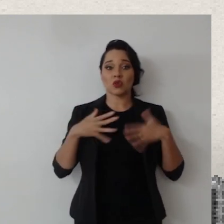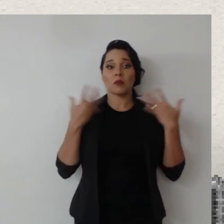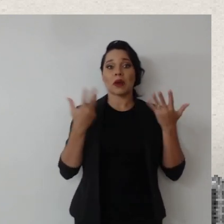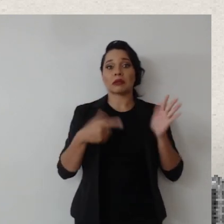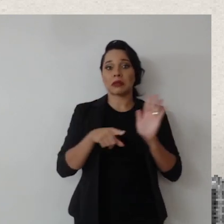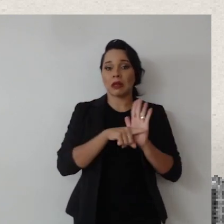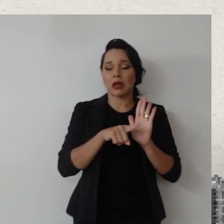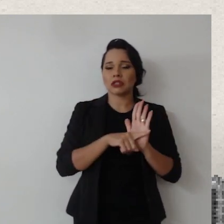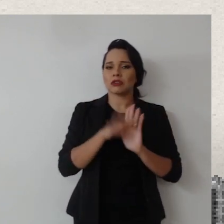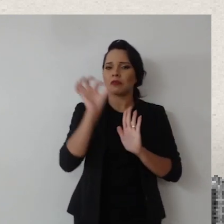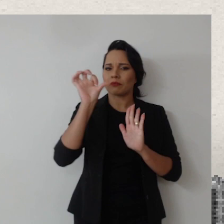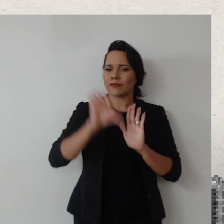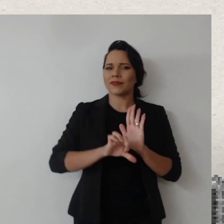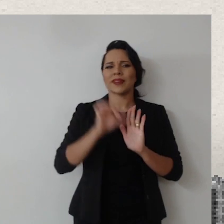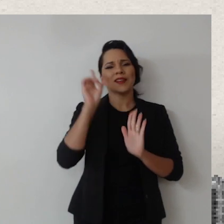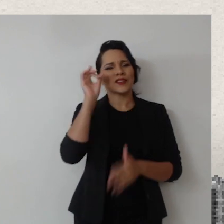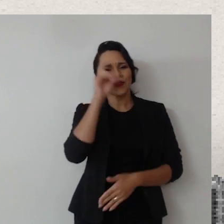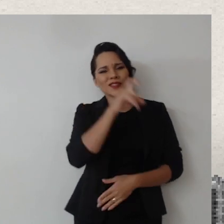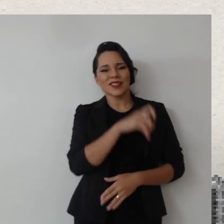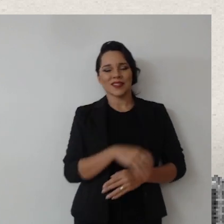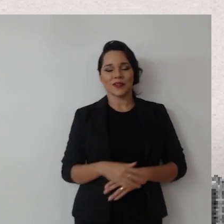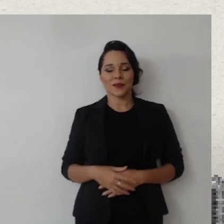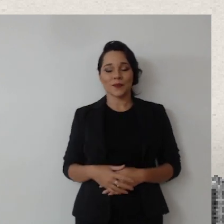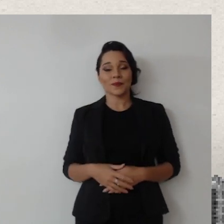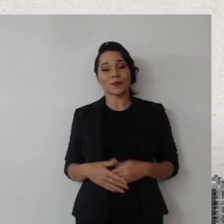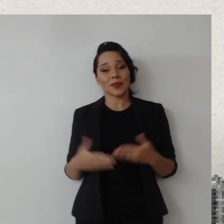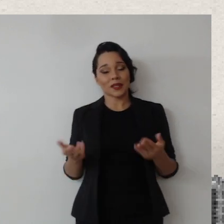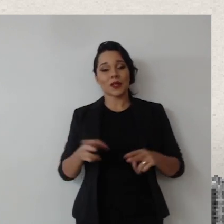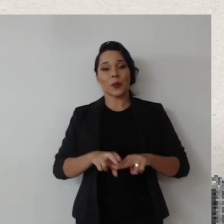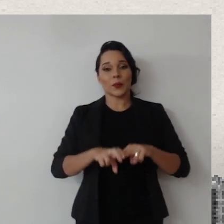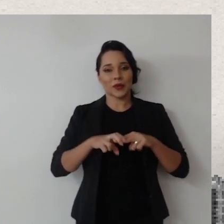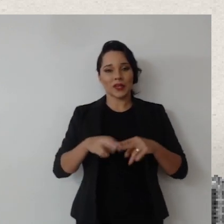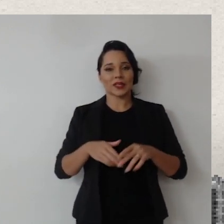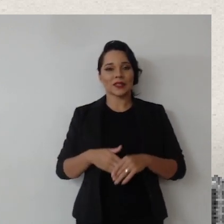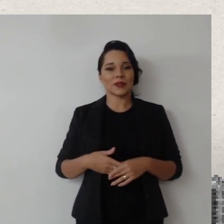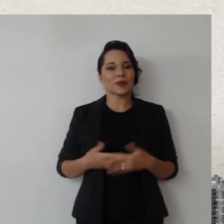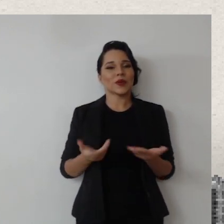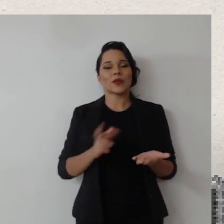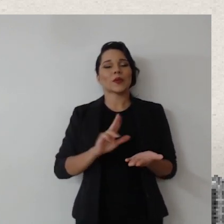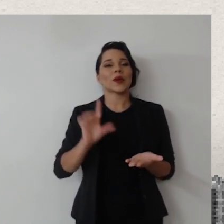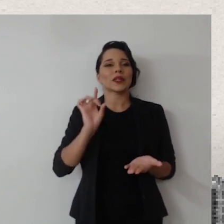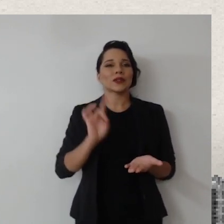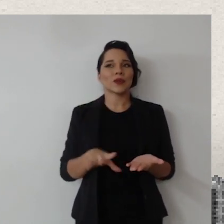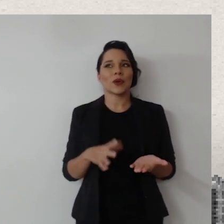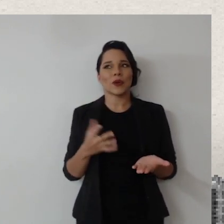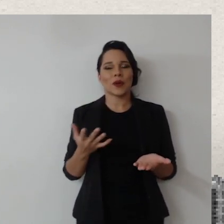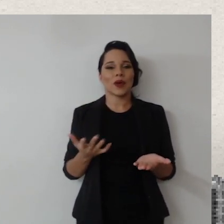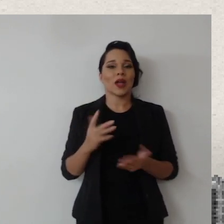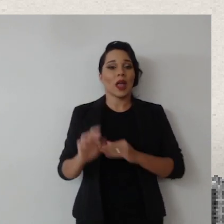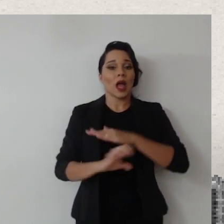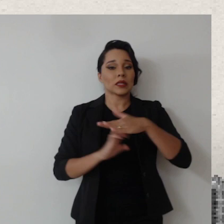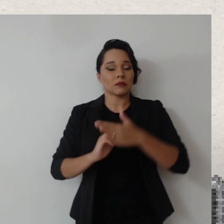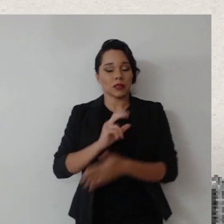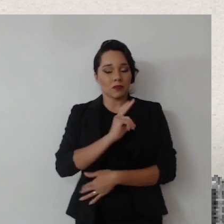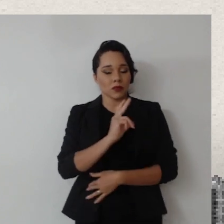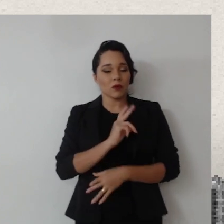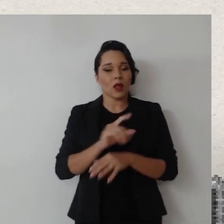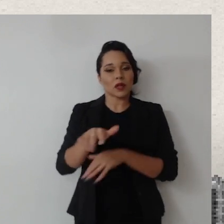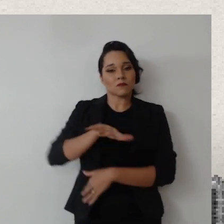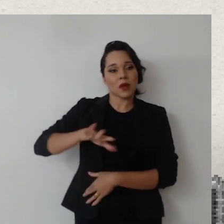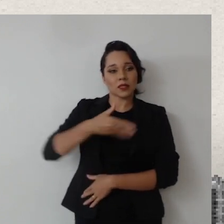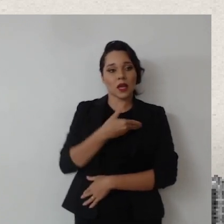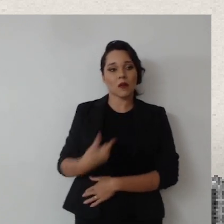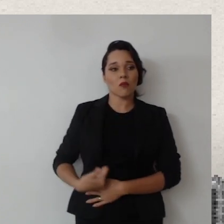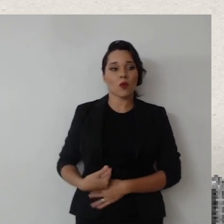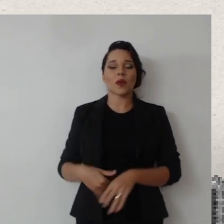surpresa negativa em relação a elas. Então, por isso, não somente as empresas privadas, mas